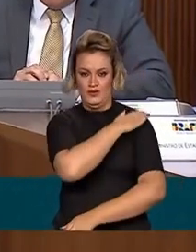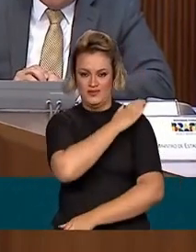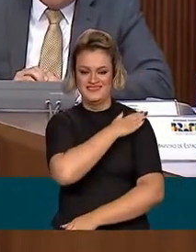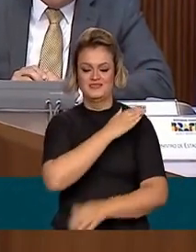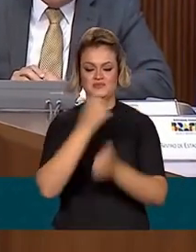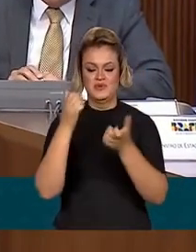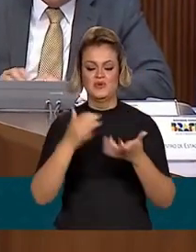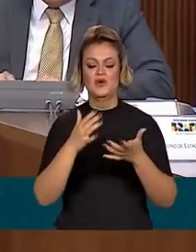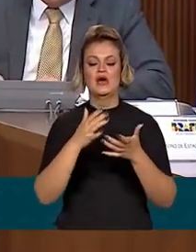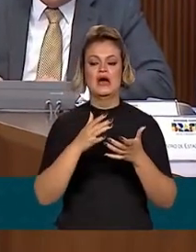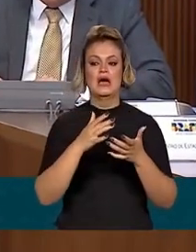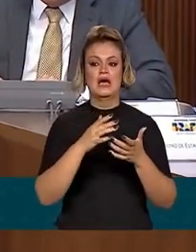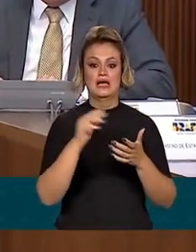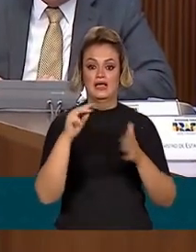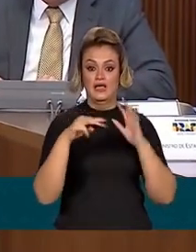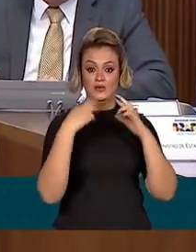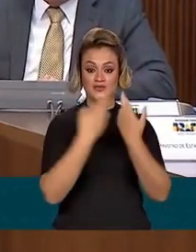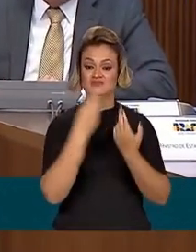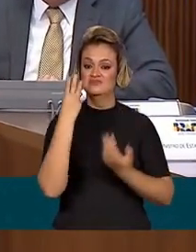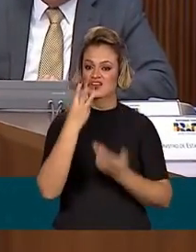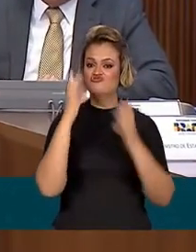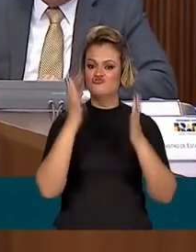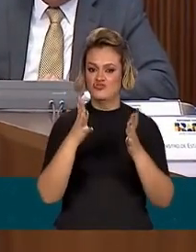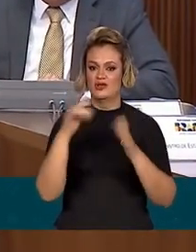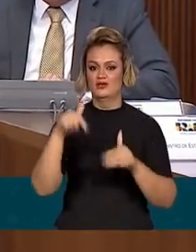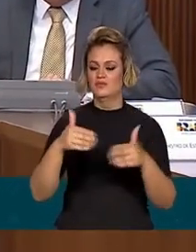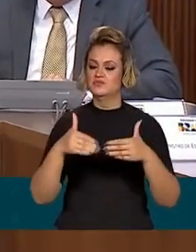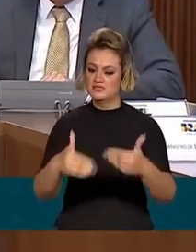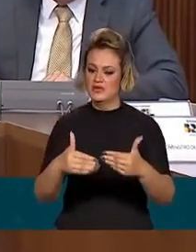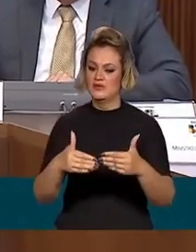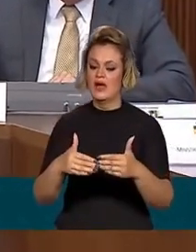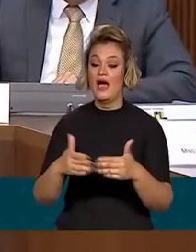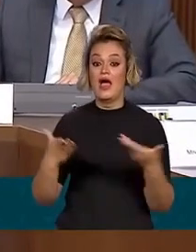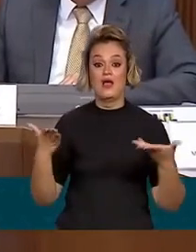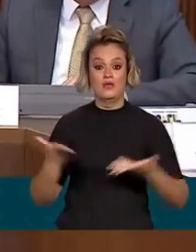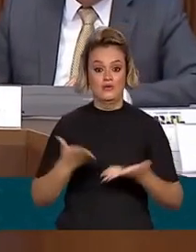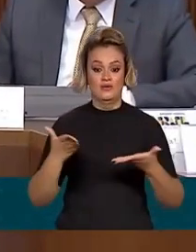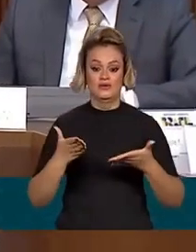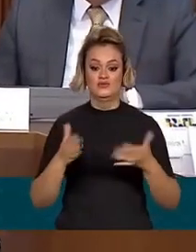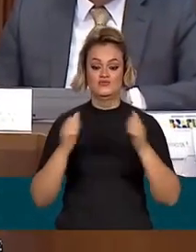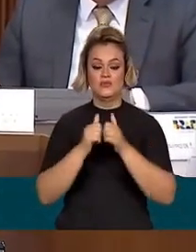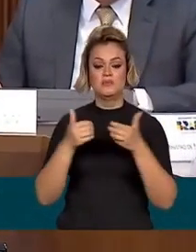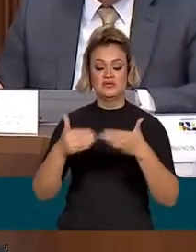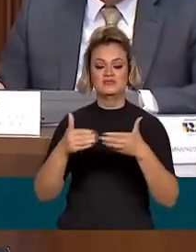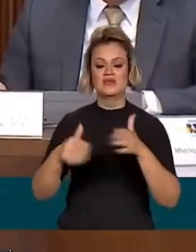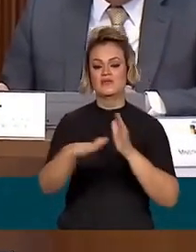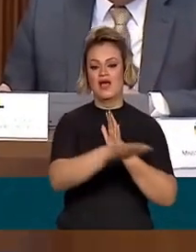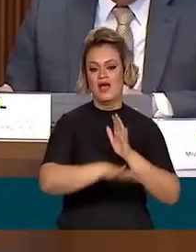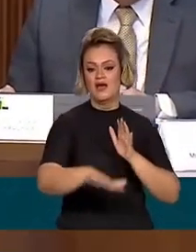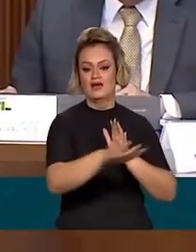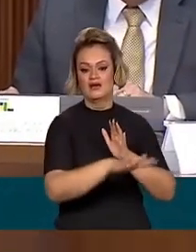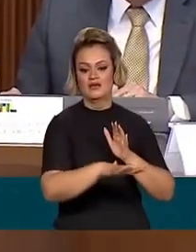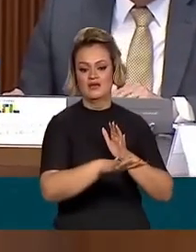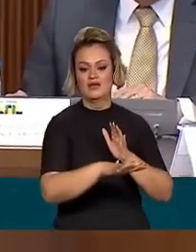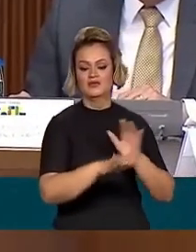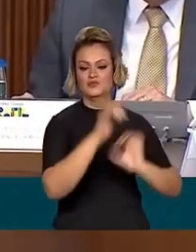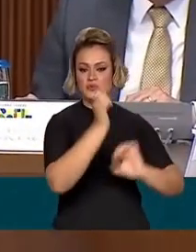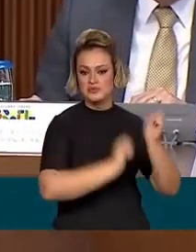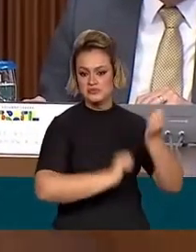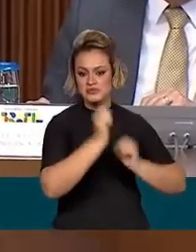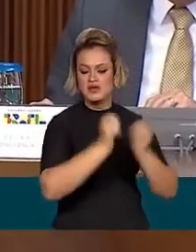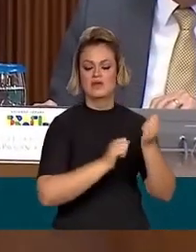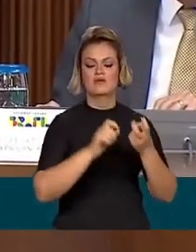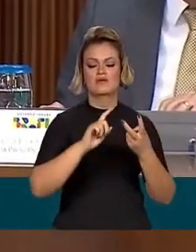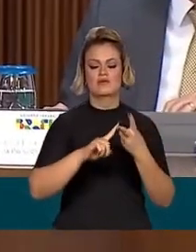nós fazemos com o ministério, dessa vez com o ministério da área de produção